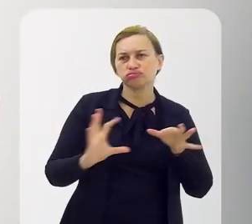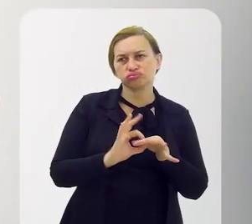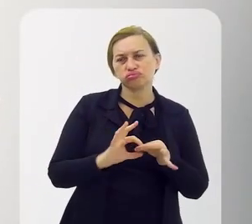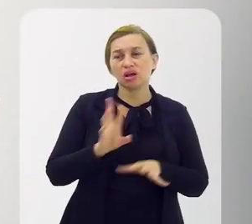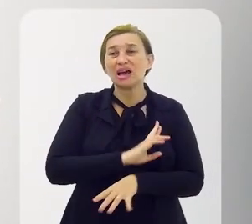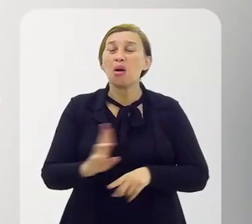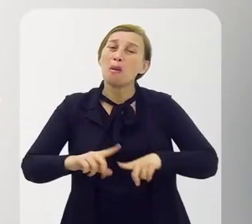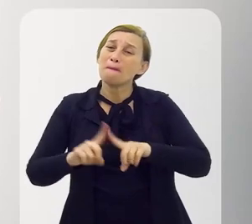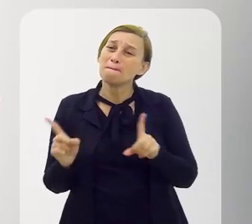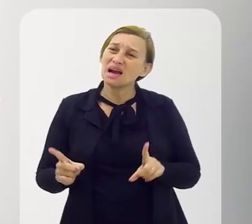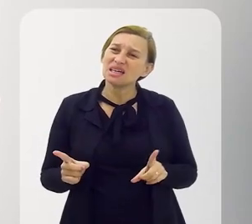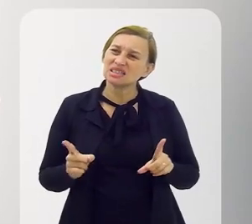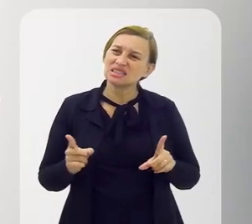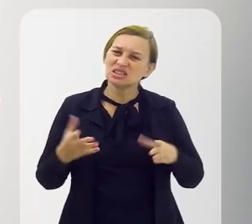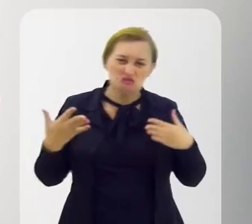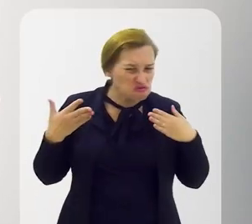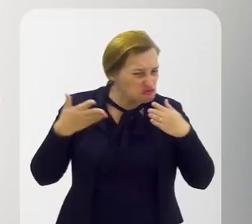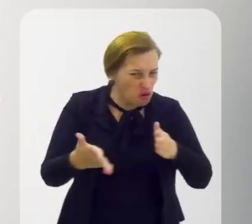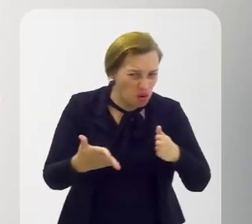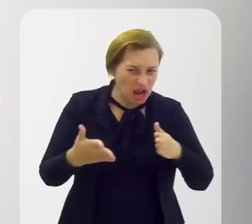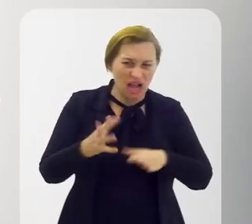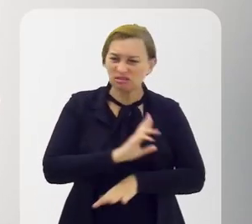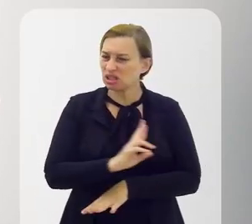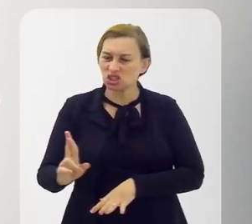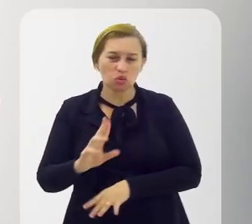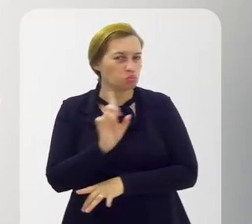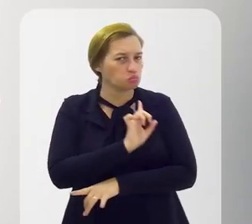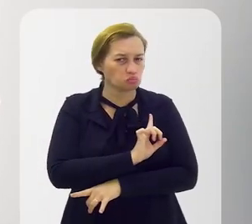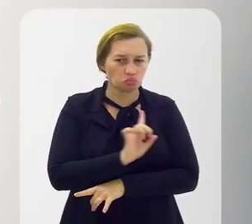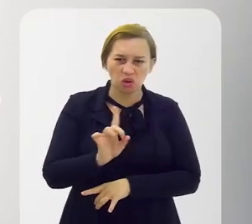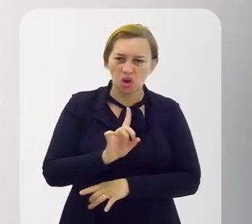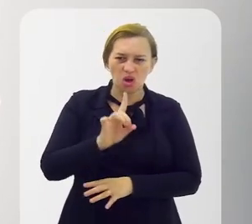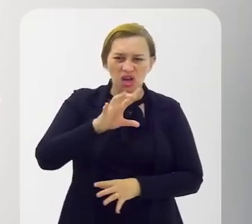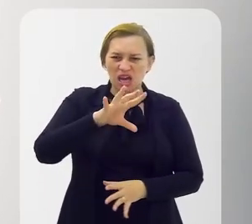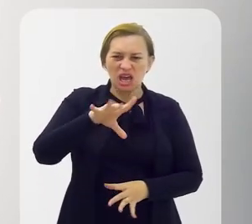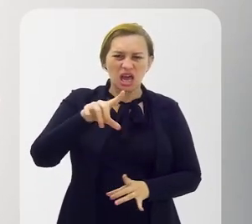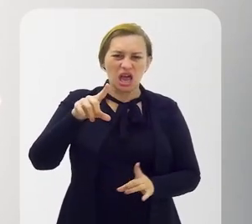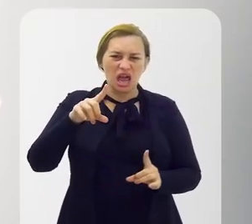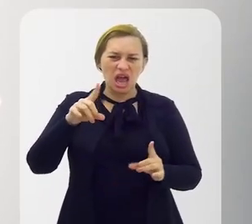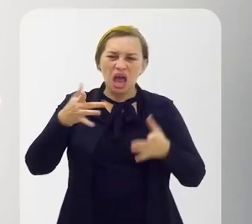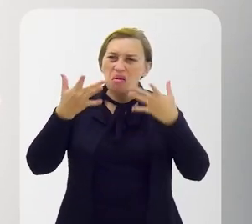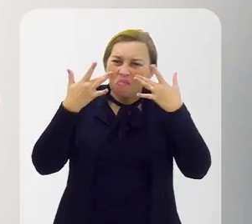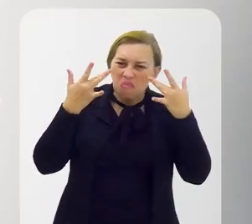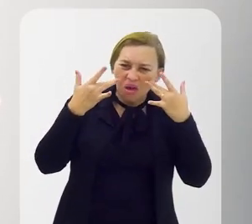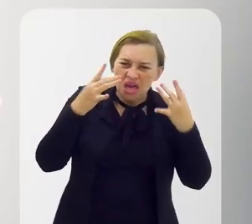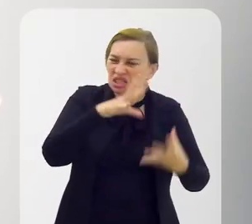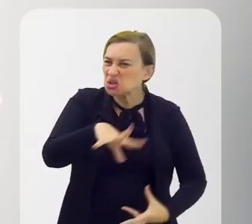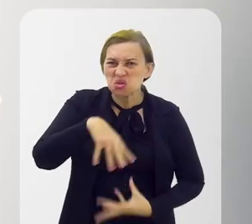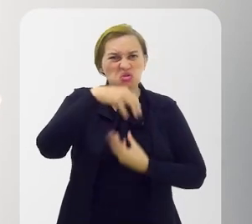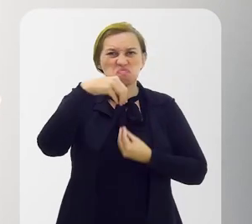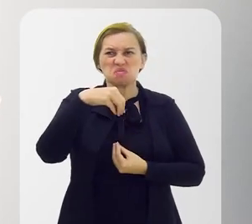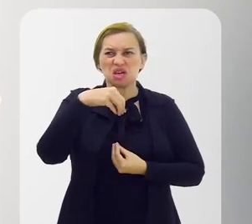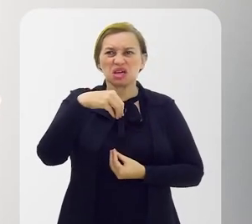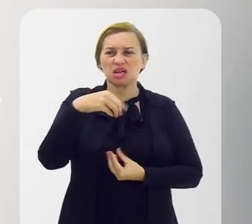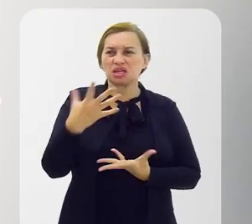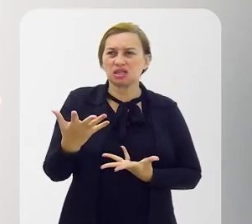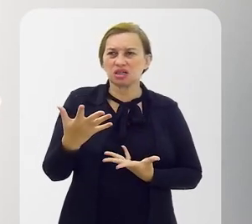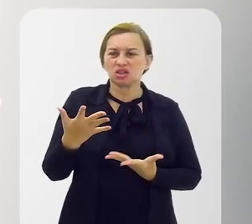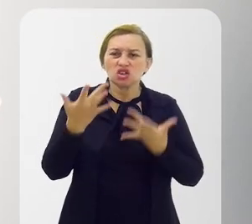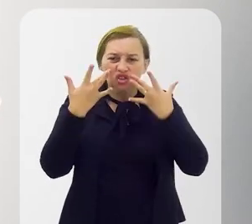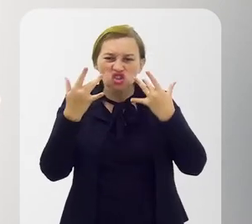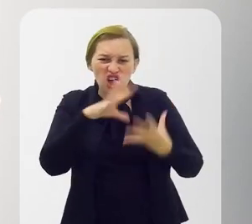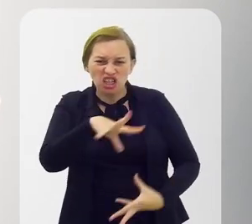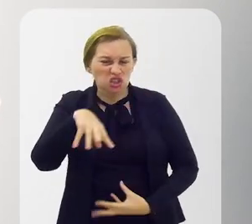exclusivamente religioso, nem nenhuma peça espírita Peça, porque tem